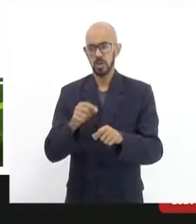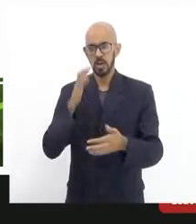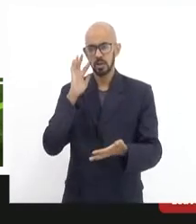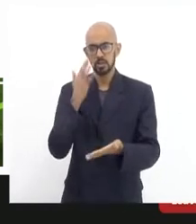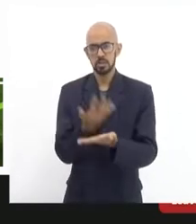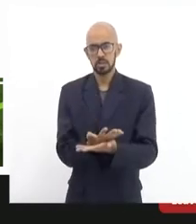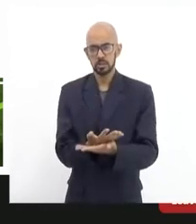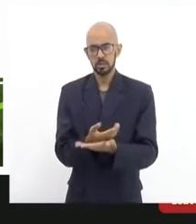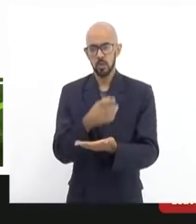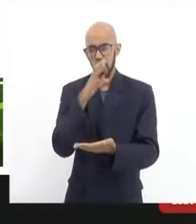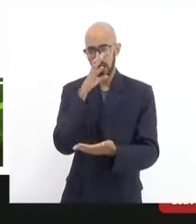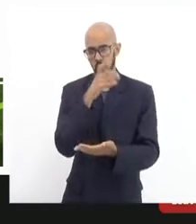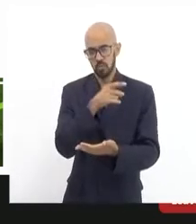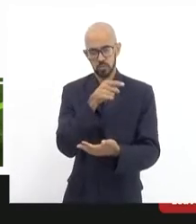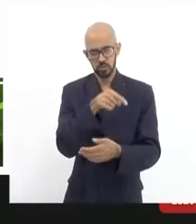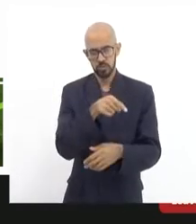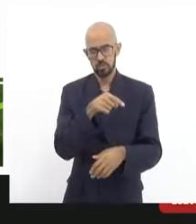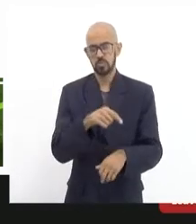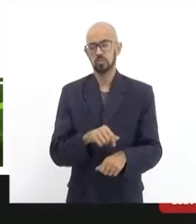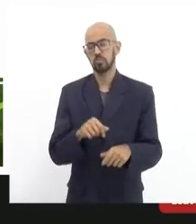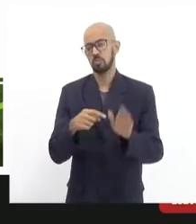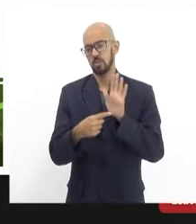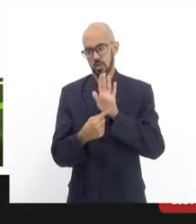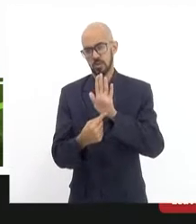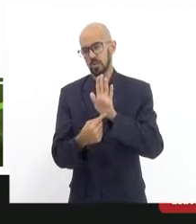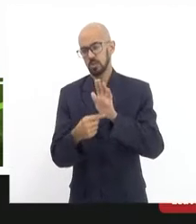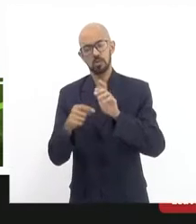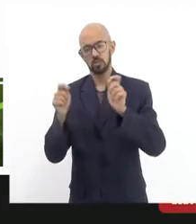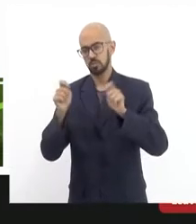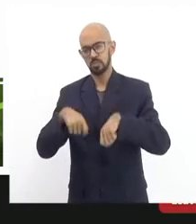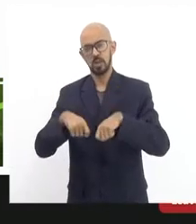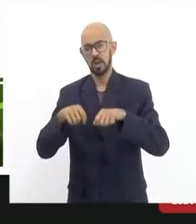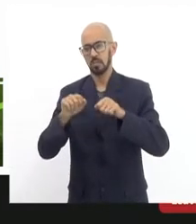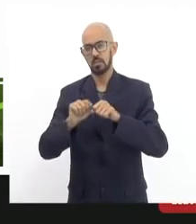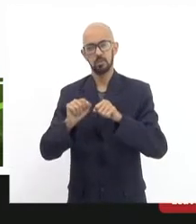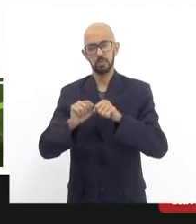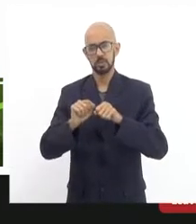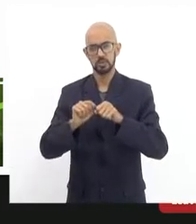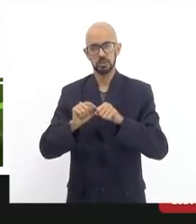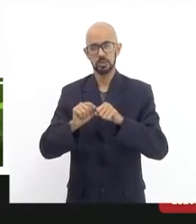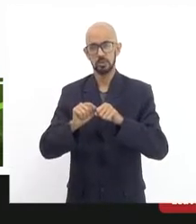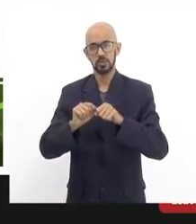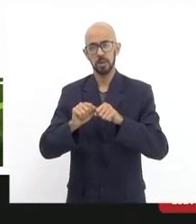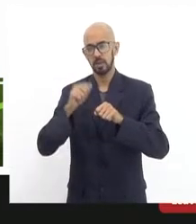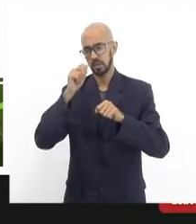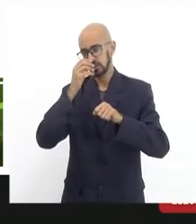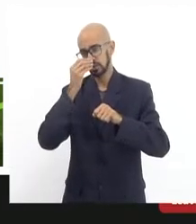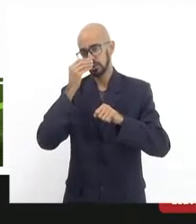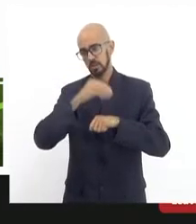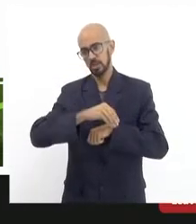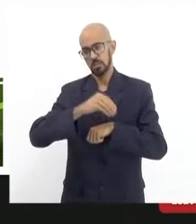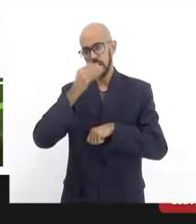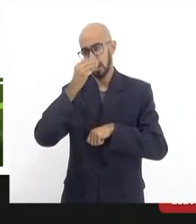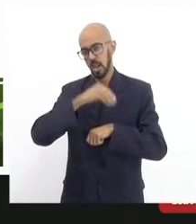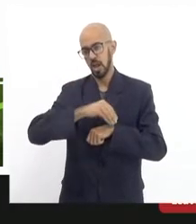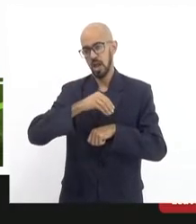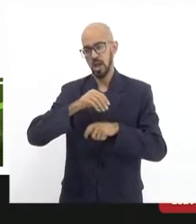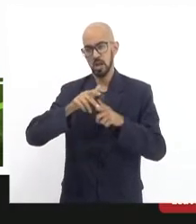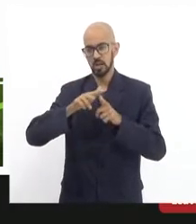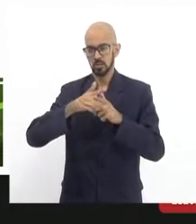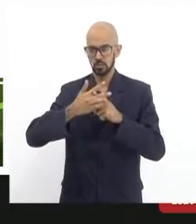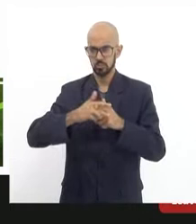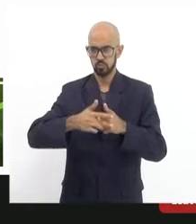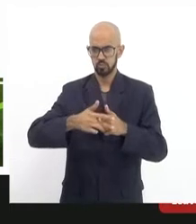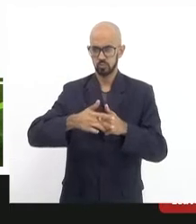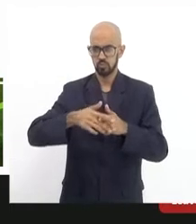acusa isso. Diz que não é possível a obrigação de não fazer intervenções irregulares nos bondes. Tem que